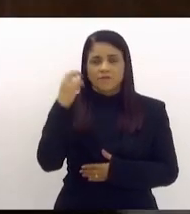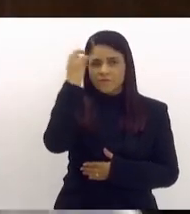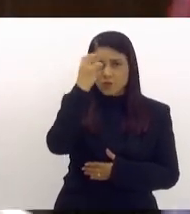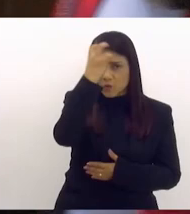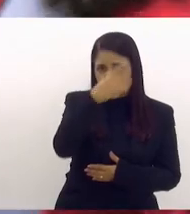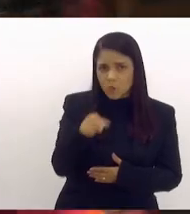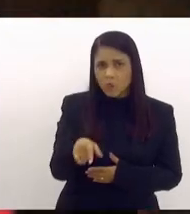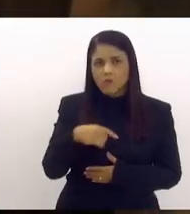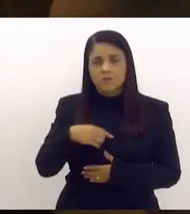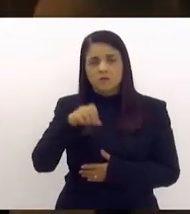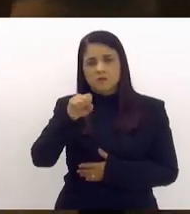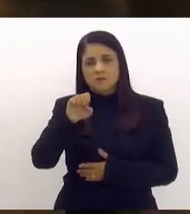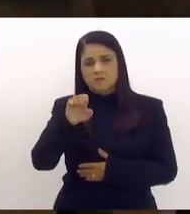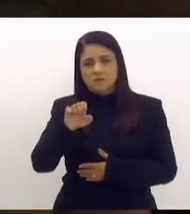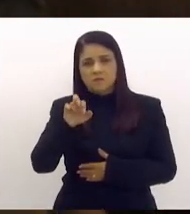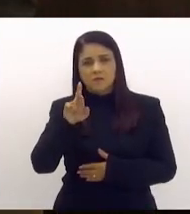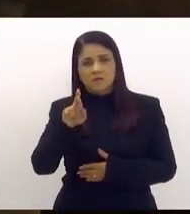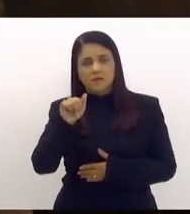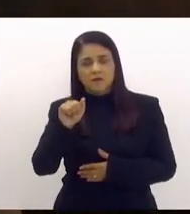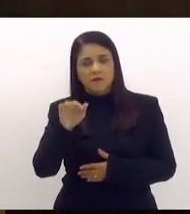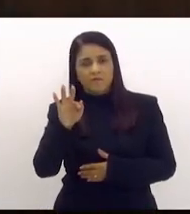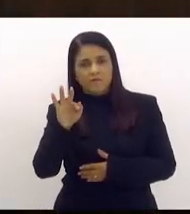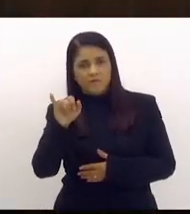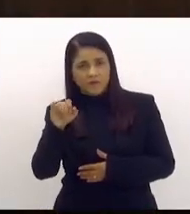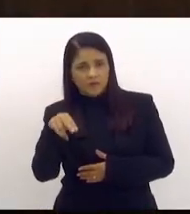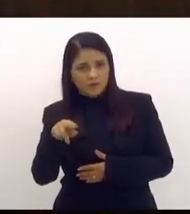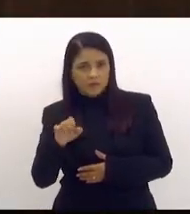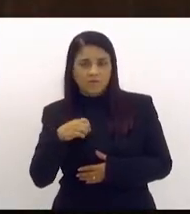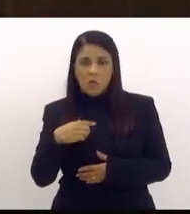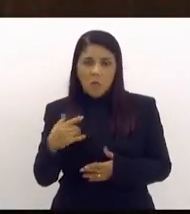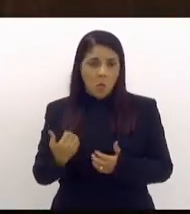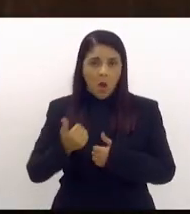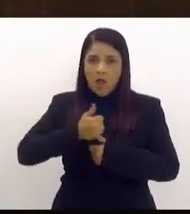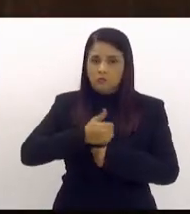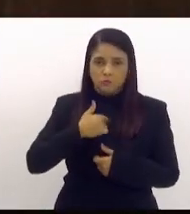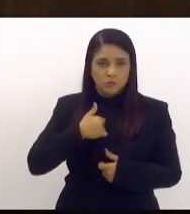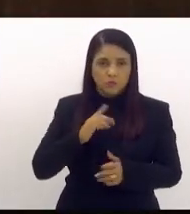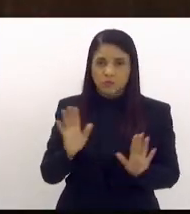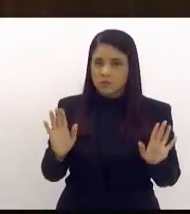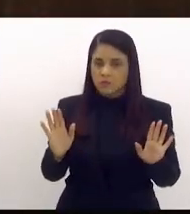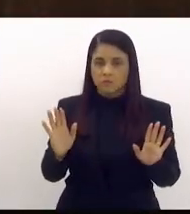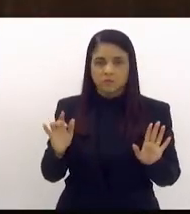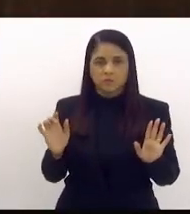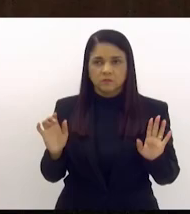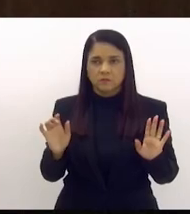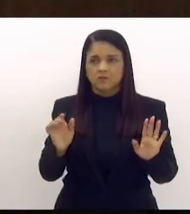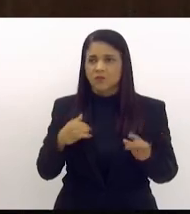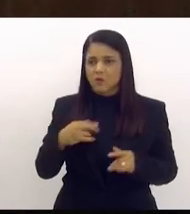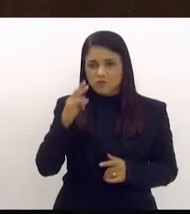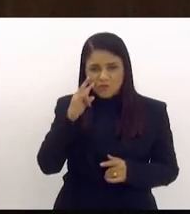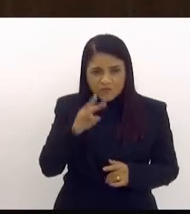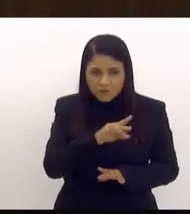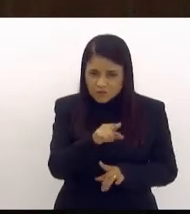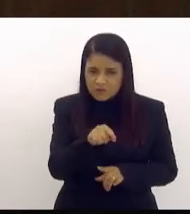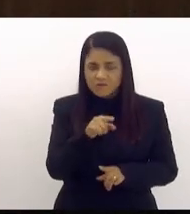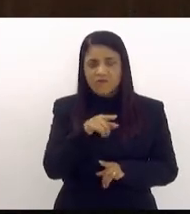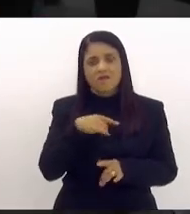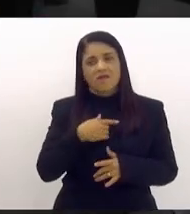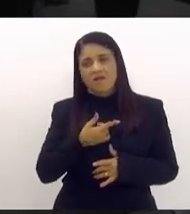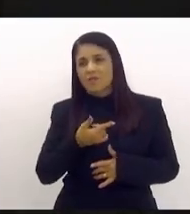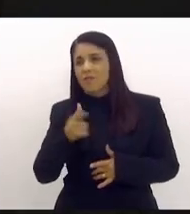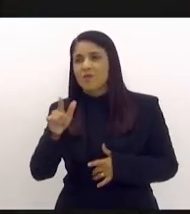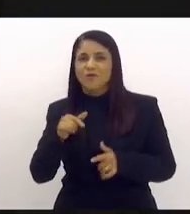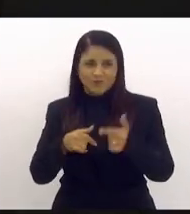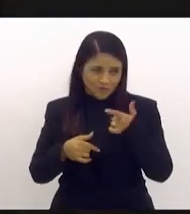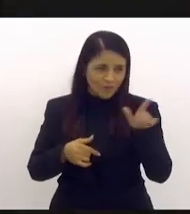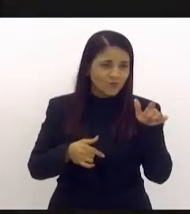também chegou. Tem o Serafine, que é suplente. Eu não posso assumir tendo titular. Não, eu tinha visto só o senhor. Depois a deputada Célia